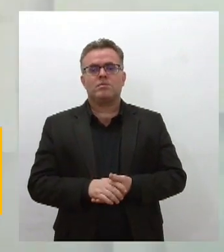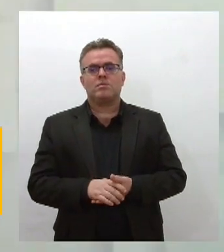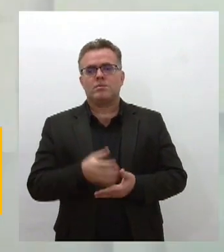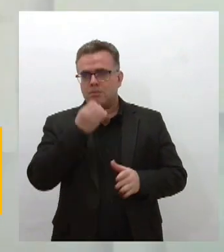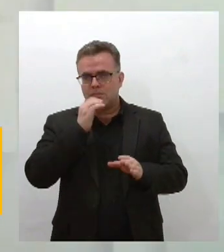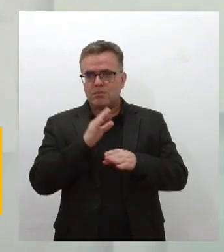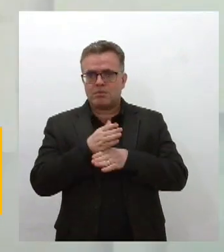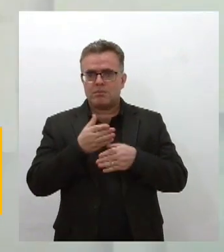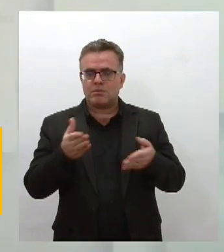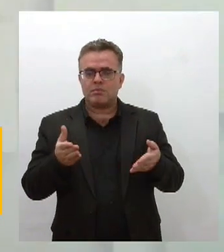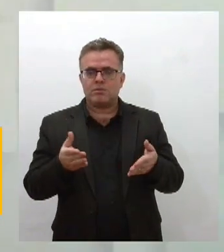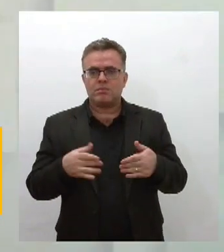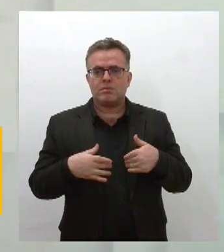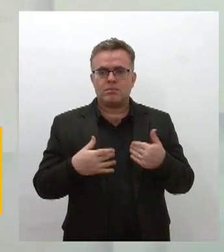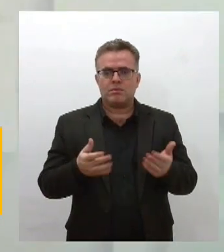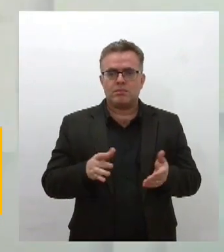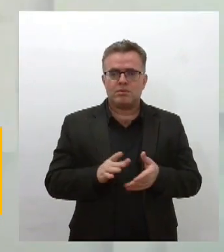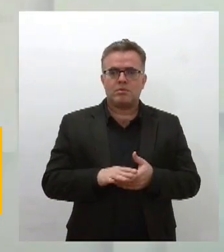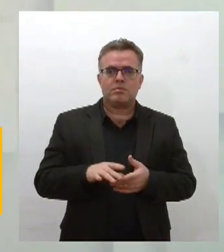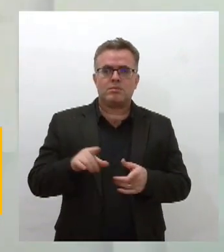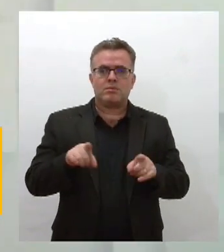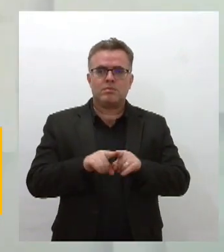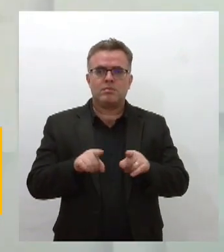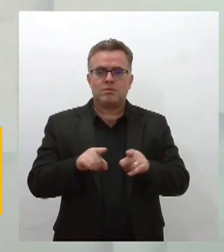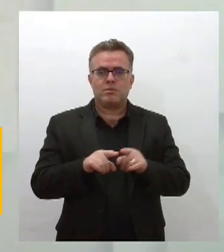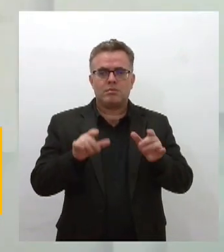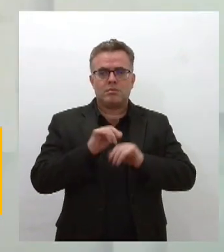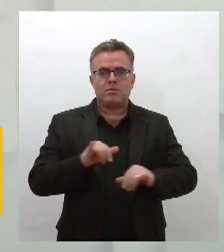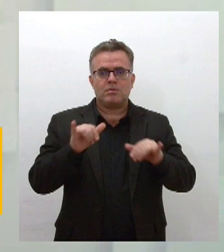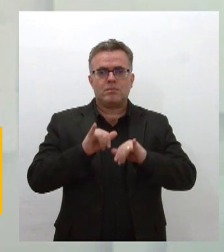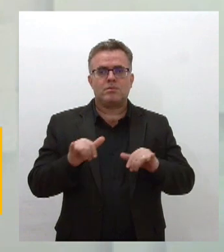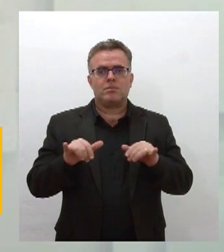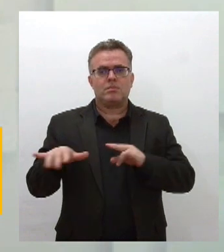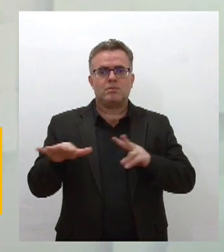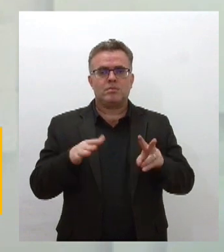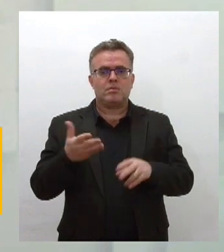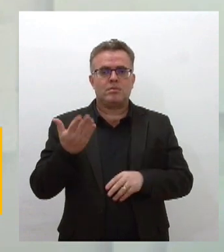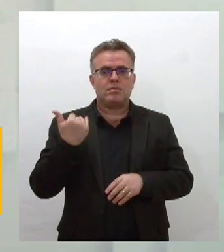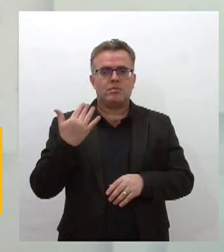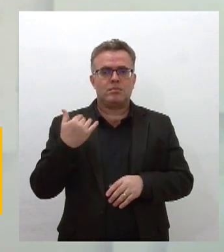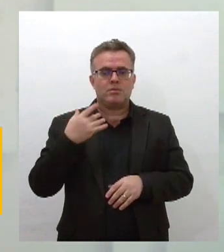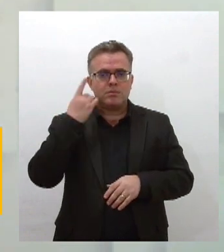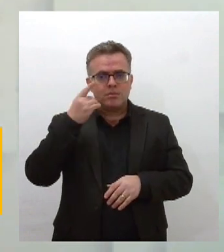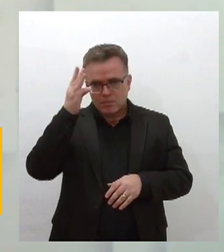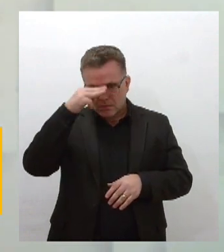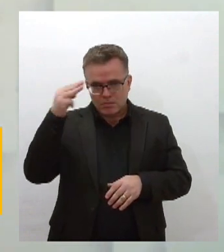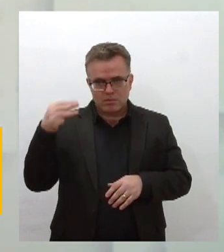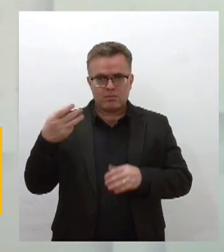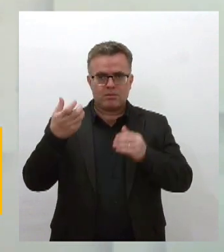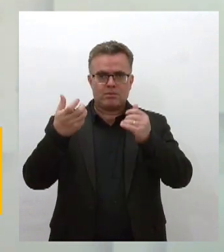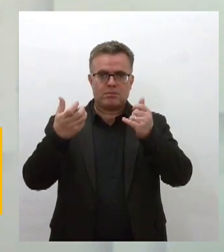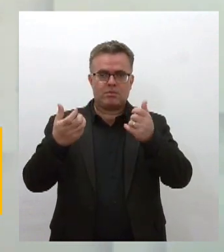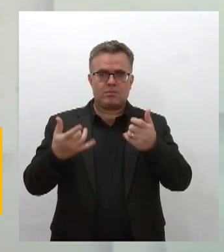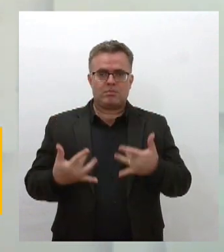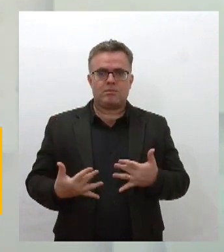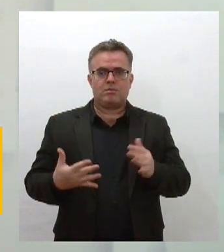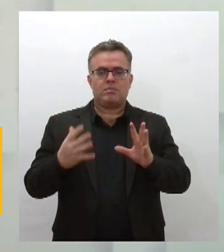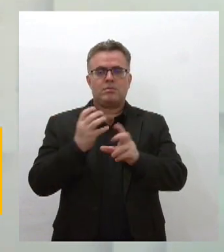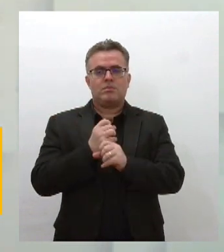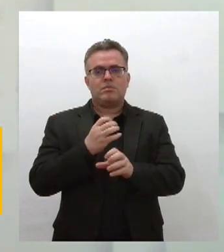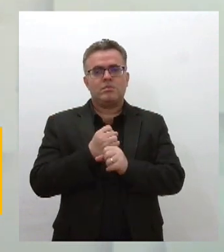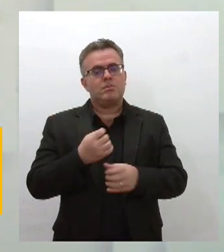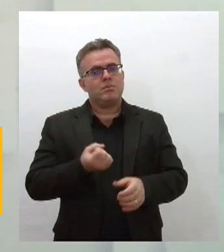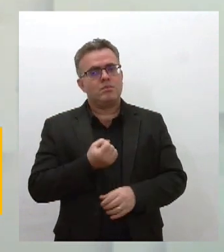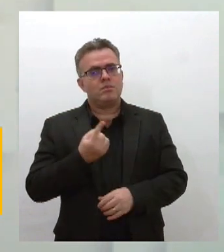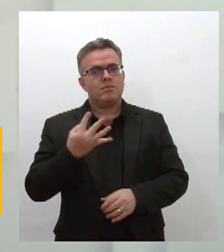Tiago, muito boa tarde para você que nos acompanha. Eu trago essas informações porque na semana passada a deputada Maria Mendonça repercutiu dados sobre os números, os